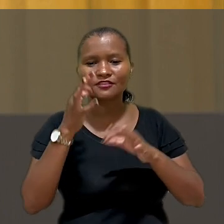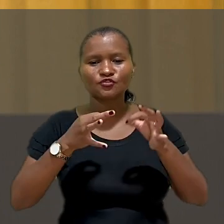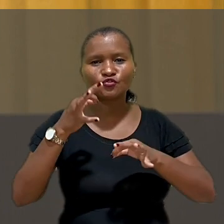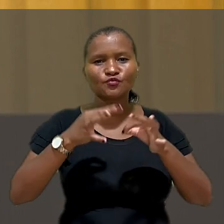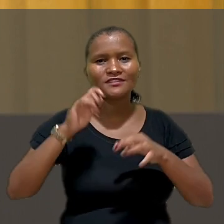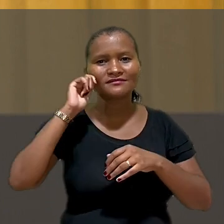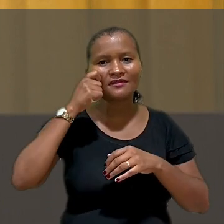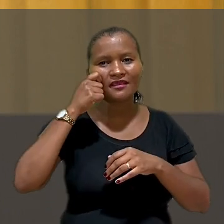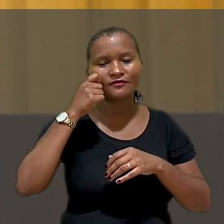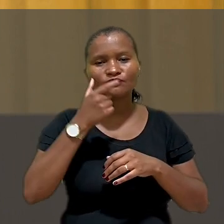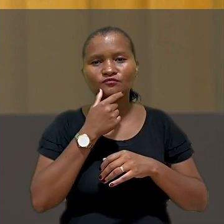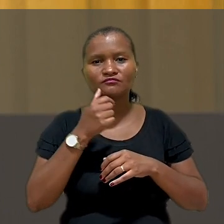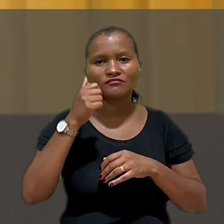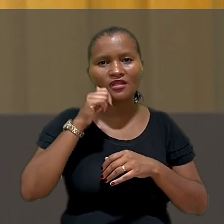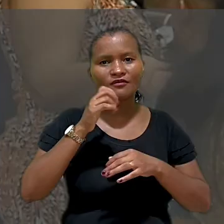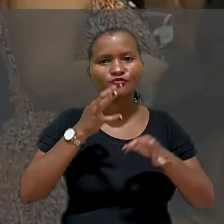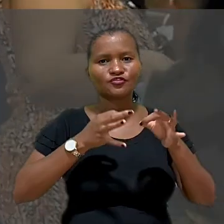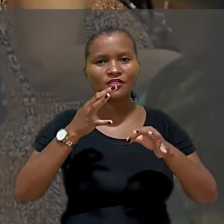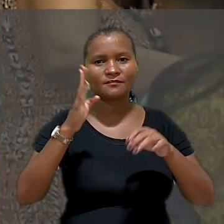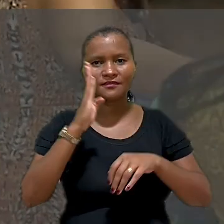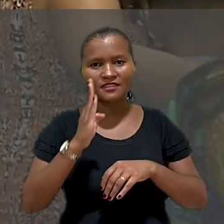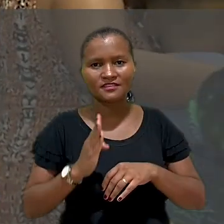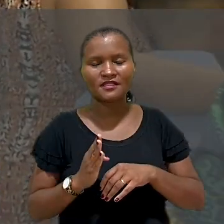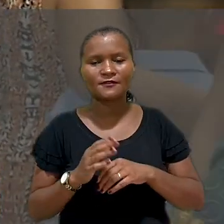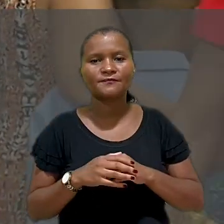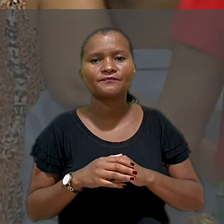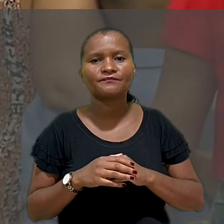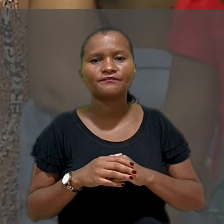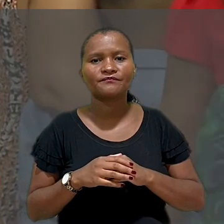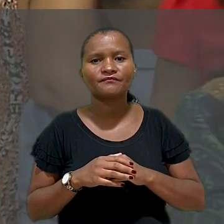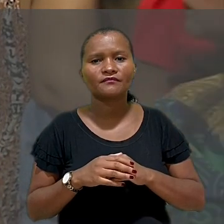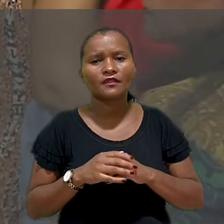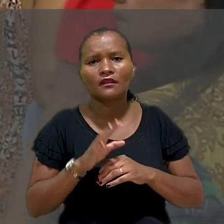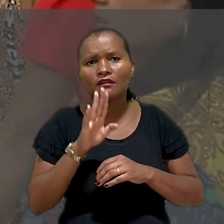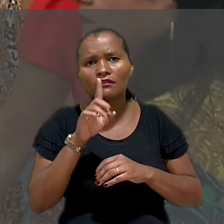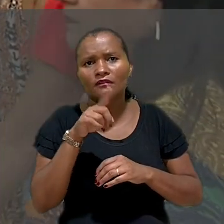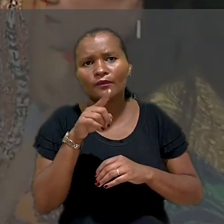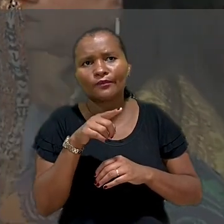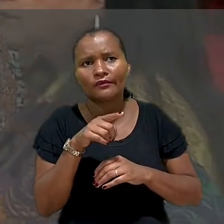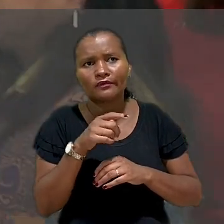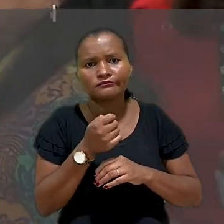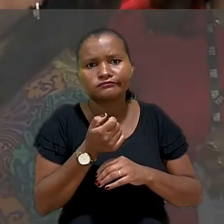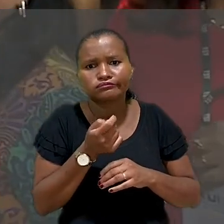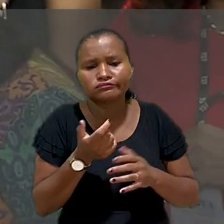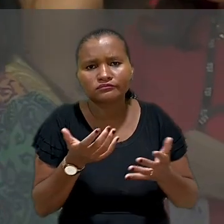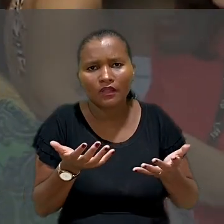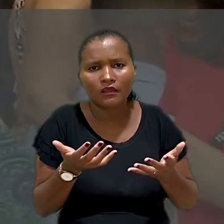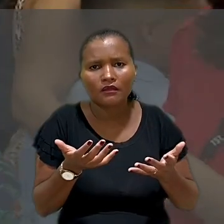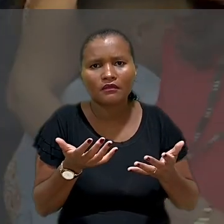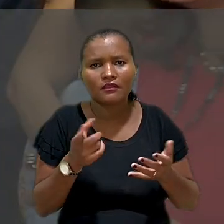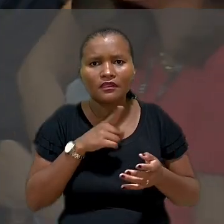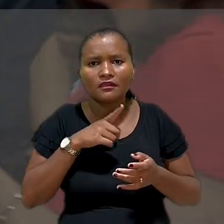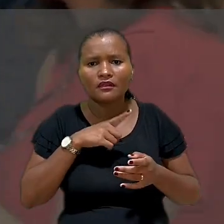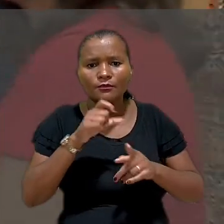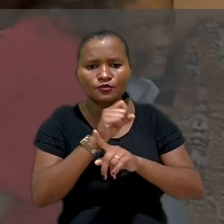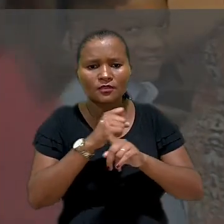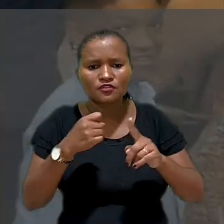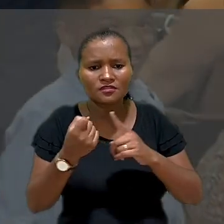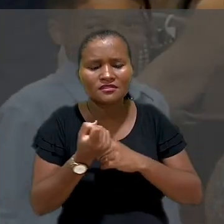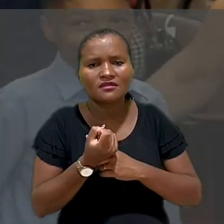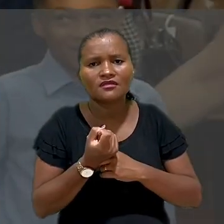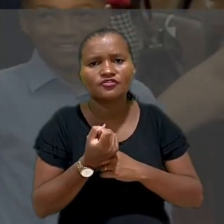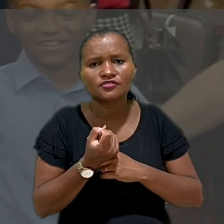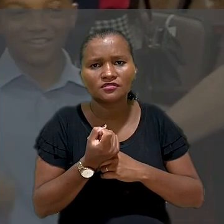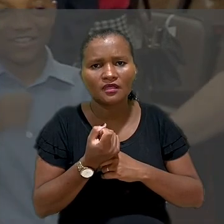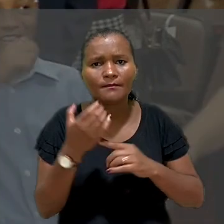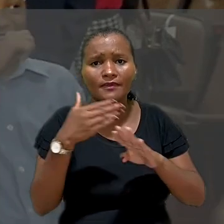negros e negras no judiciário brasileiro. Não é razoável que tenhamos uma sociedade com a